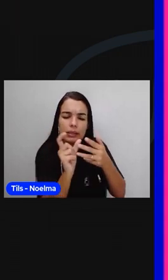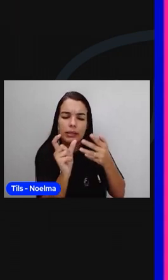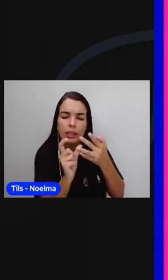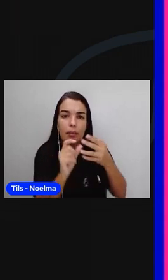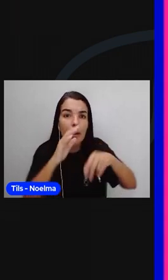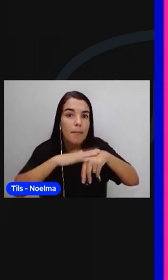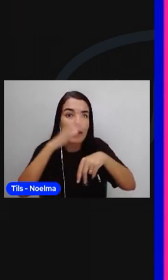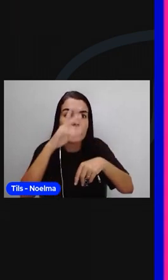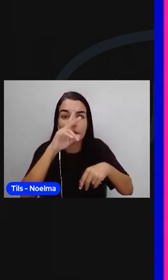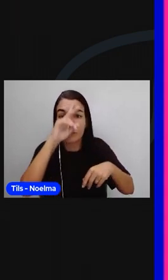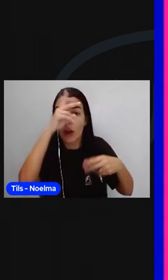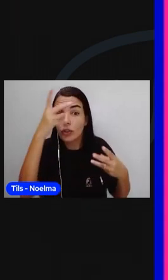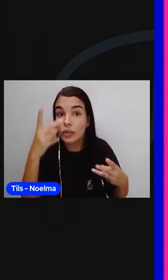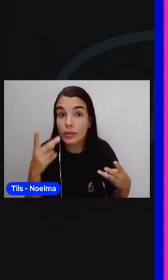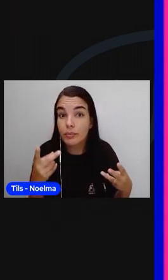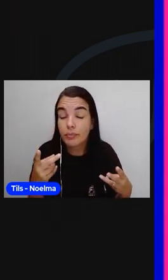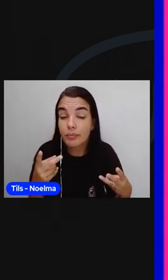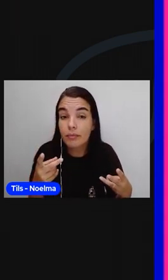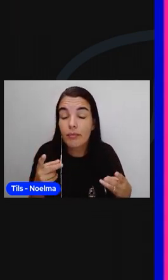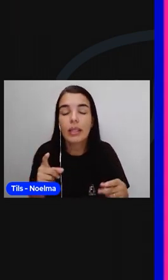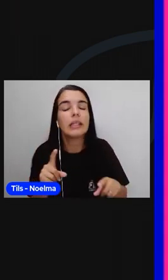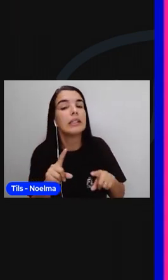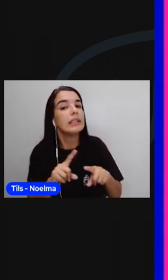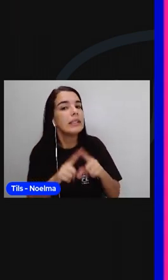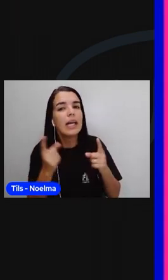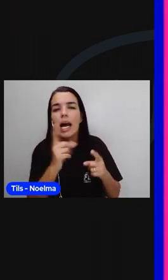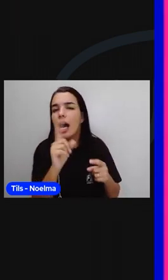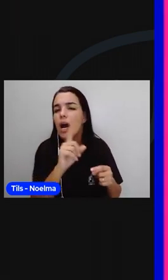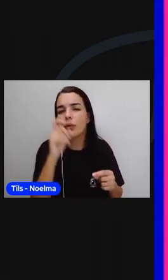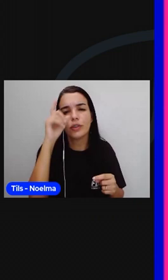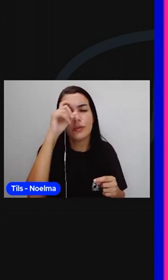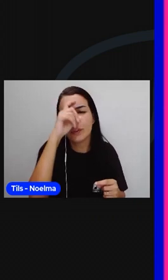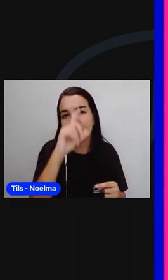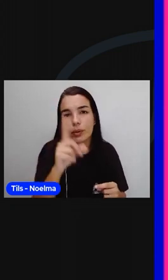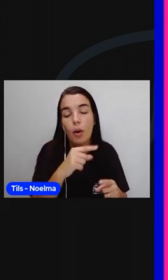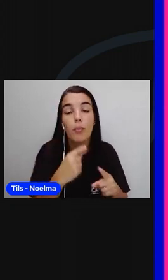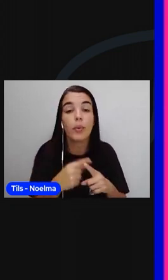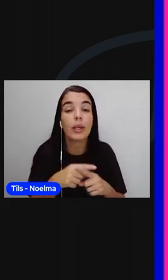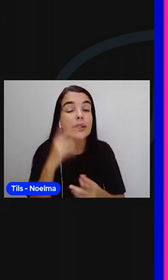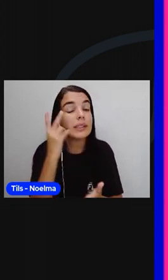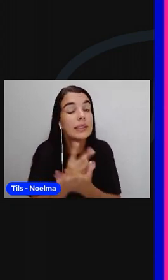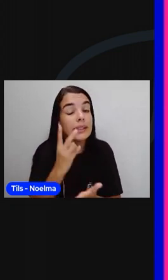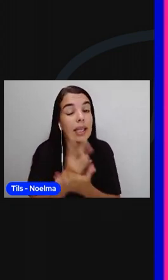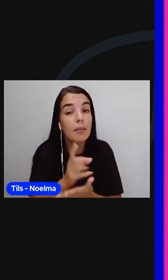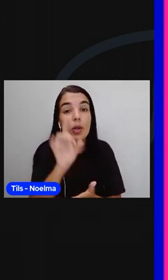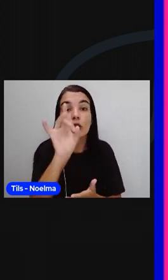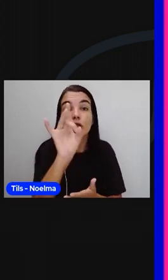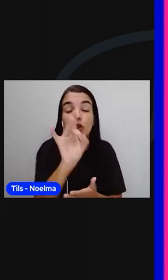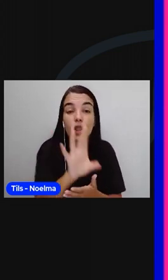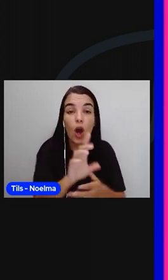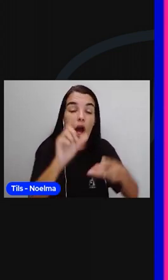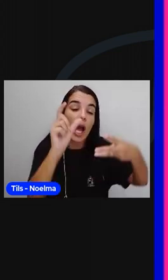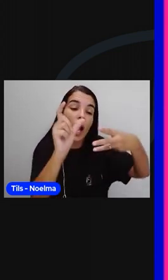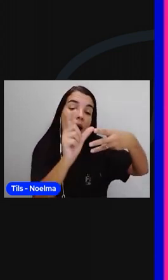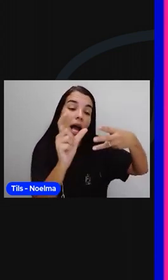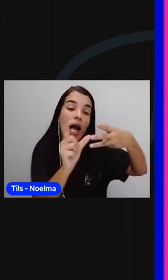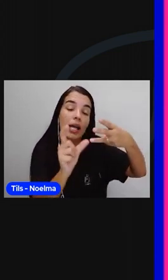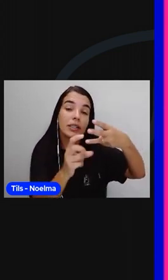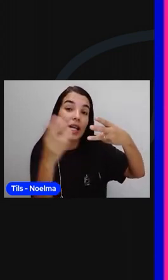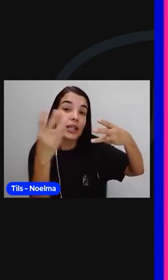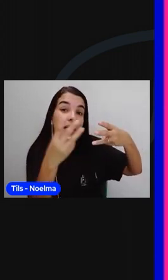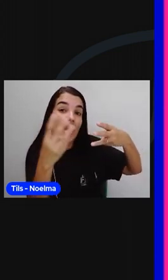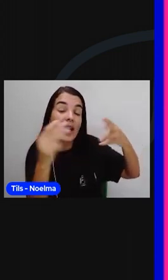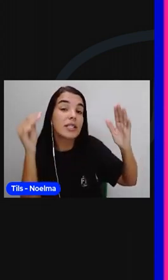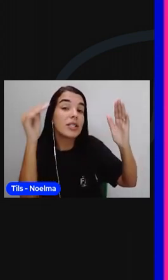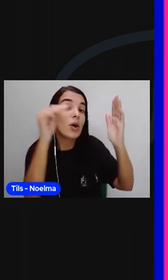tantas sílabas? Não, porque nós sempre vamos levar em consideração apenas as